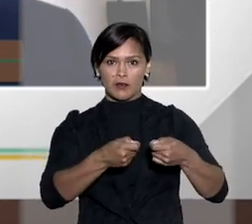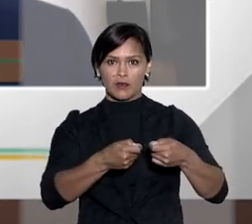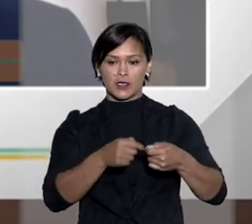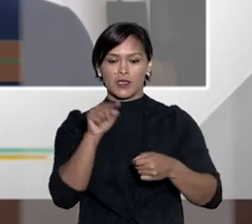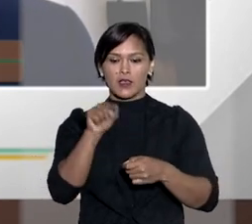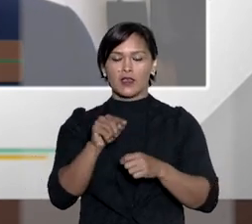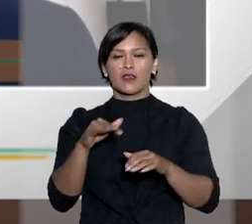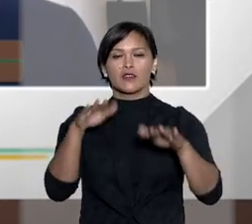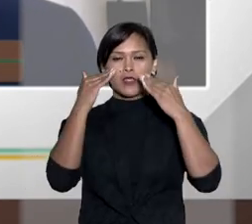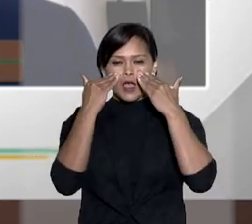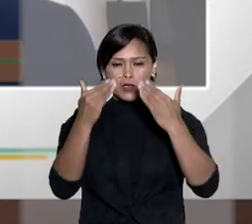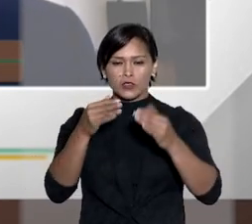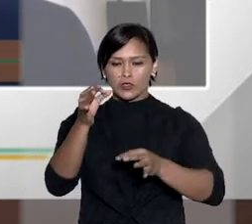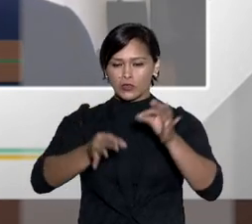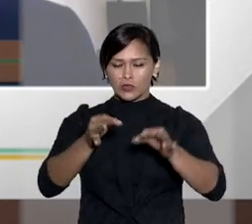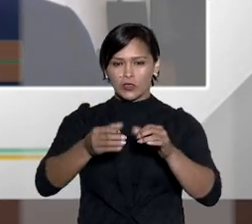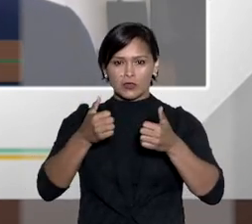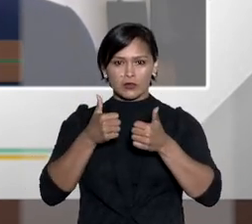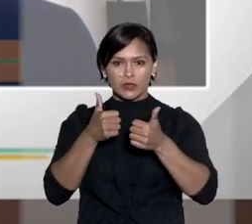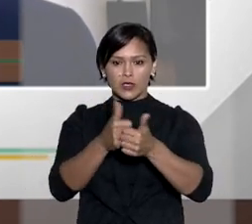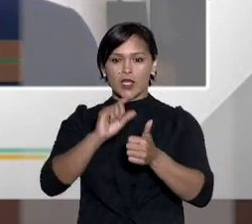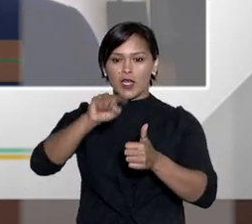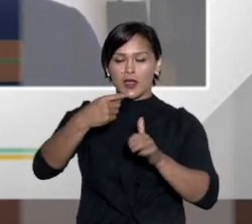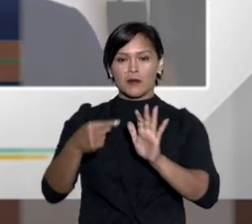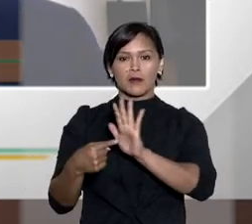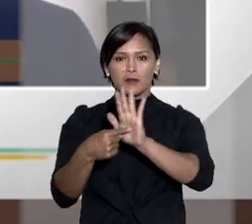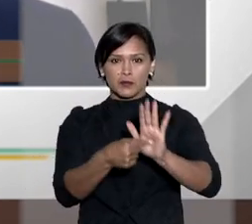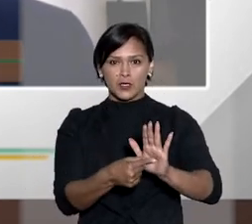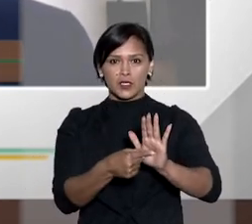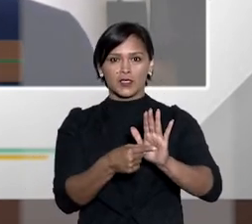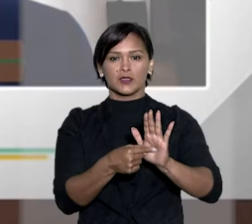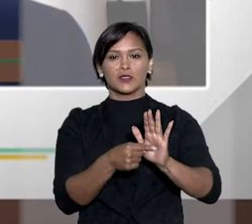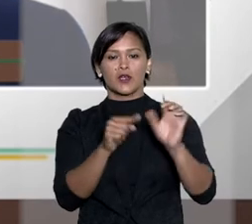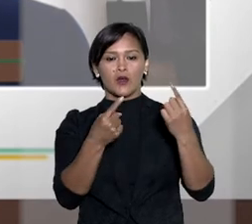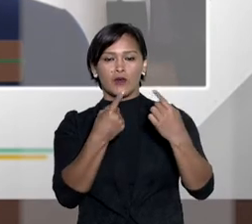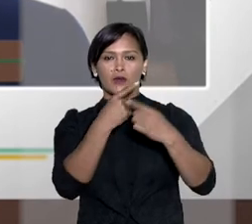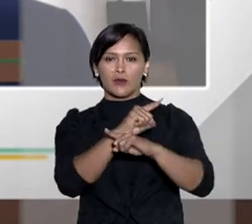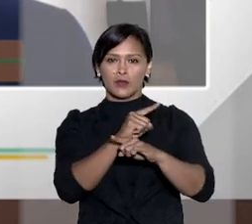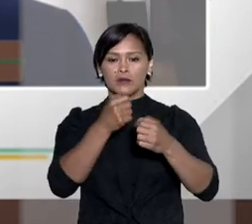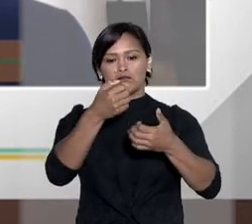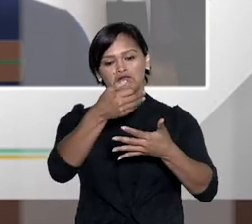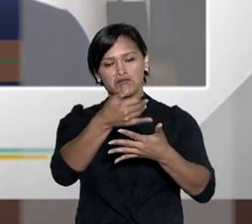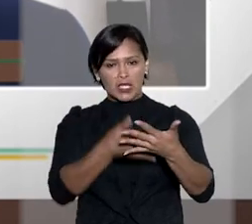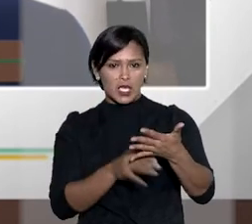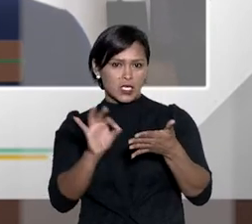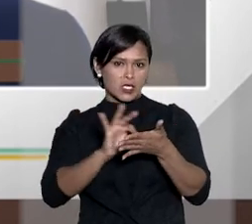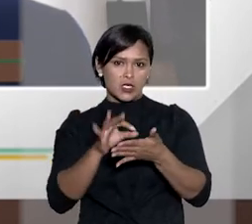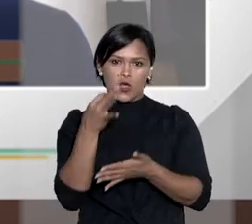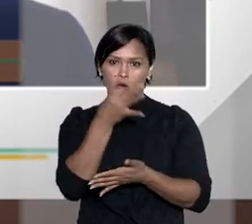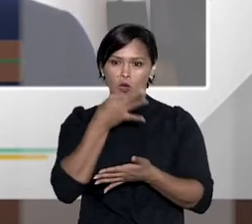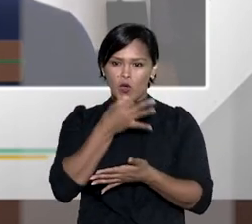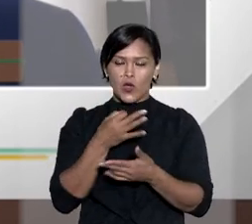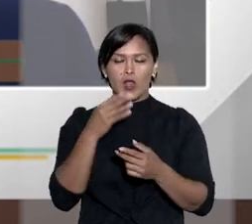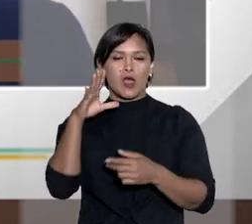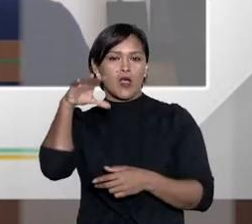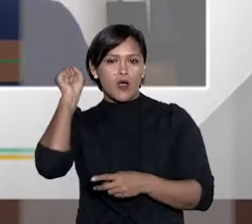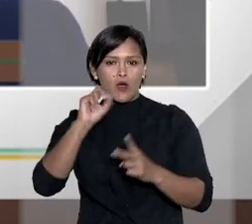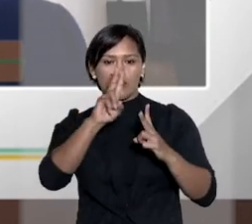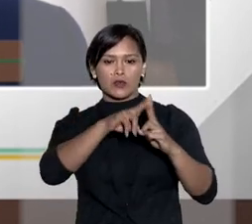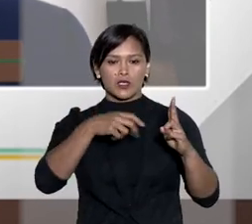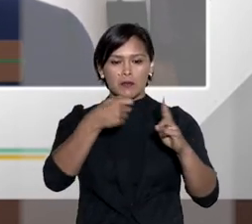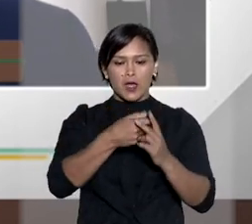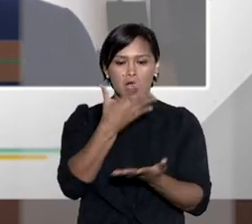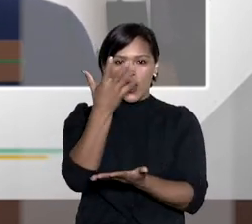resulte em prejuízo para defesa né nessa audiência de instrução e julgamento após a apresentação da contestação